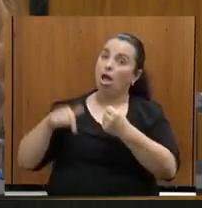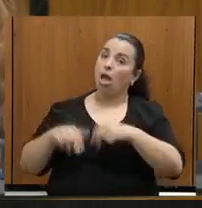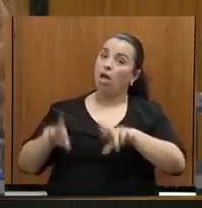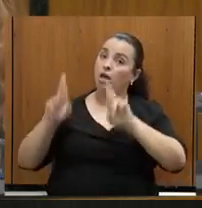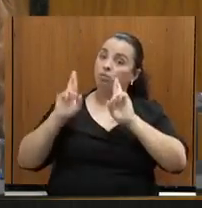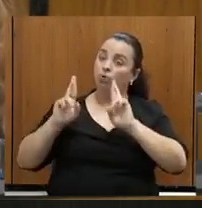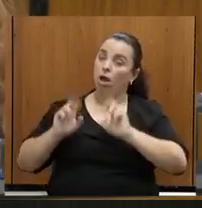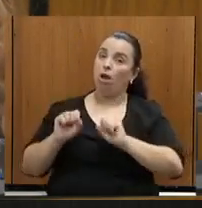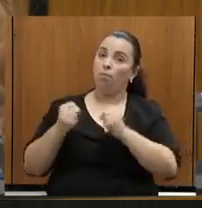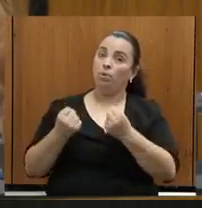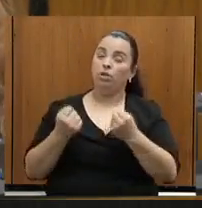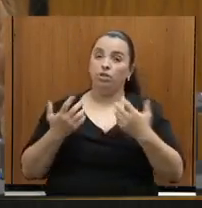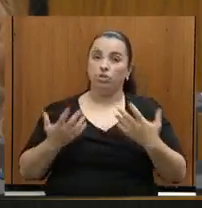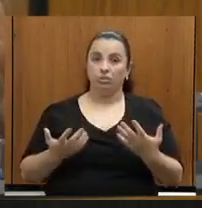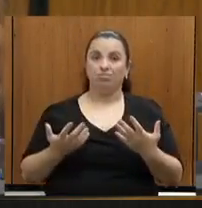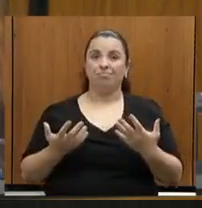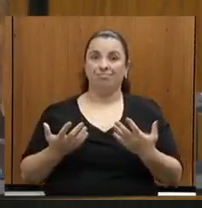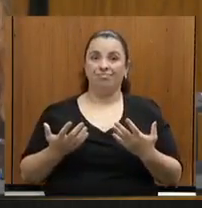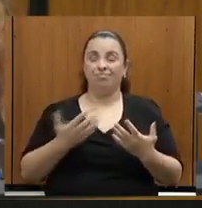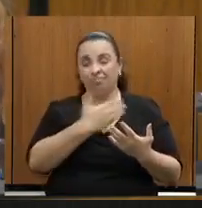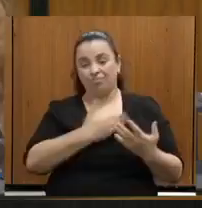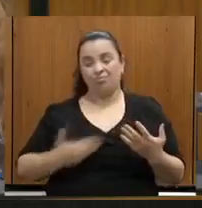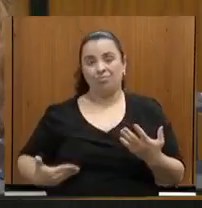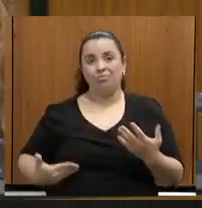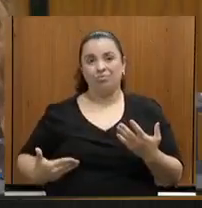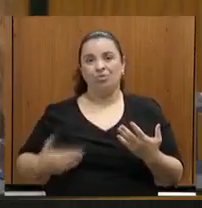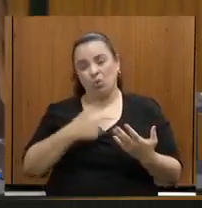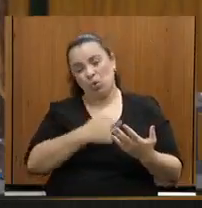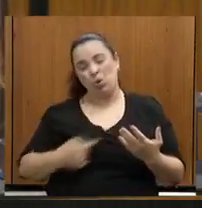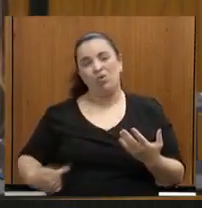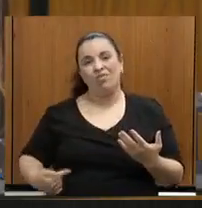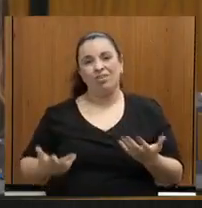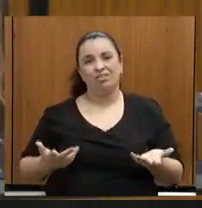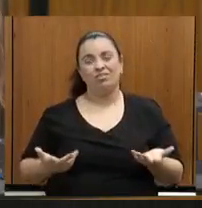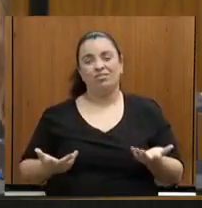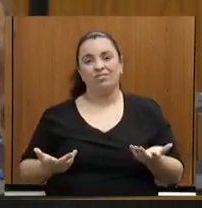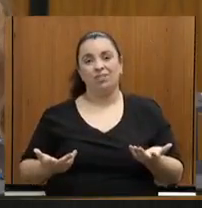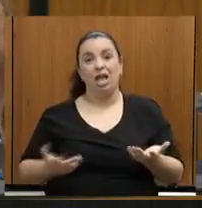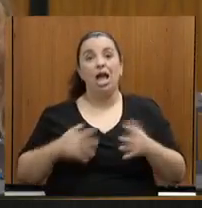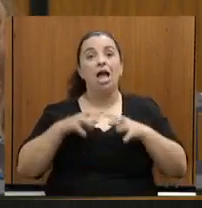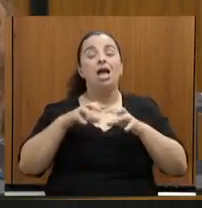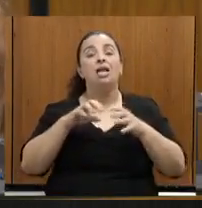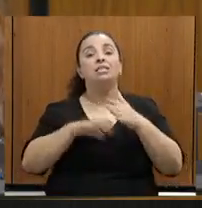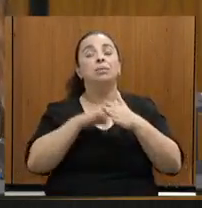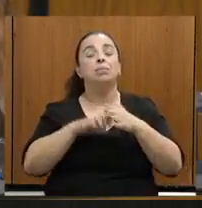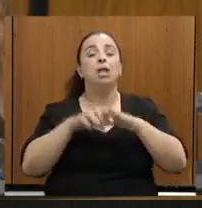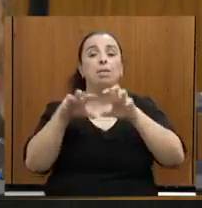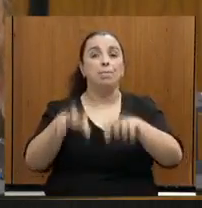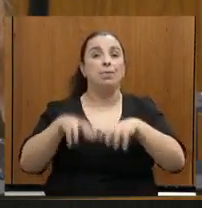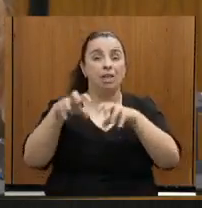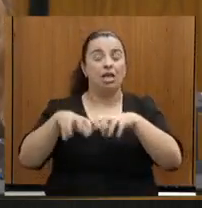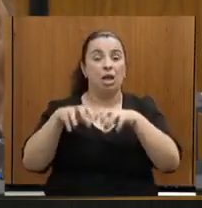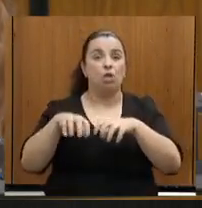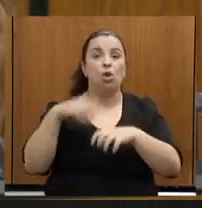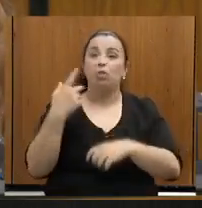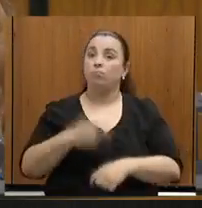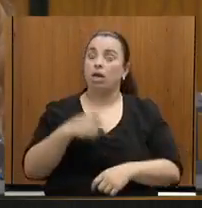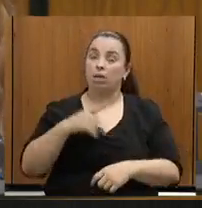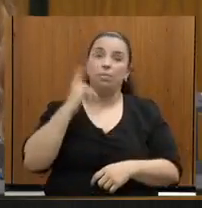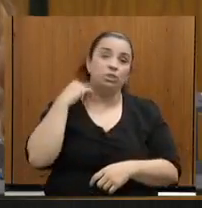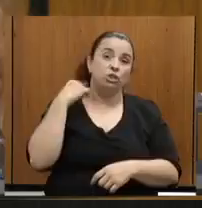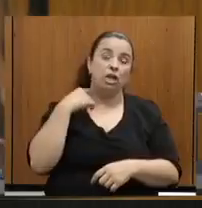demora, ela dá um sinal para todos. As mineradoras em Minas Gerais estão livres,